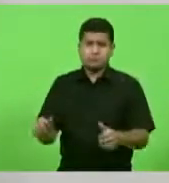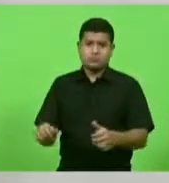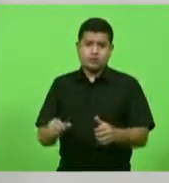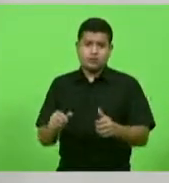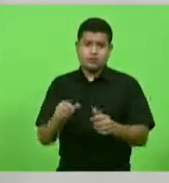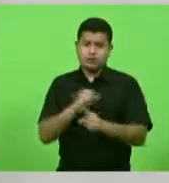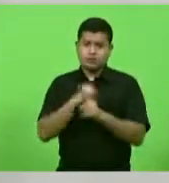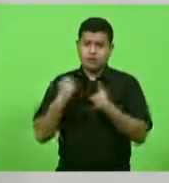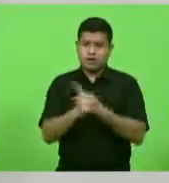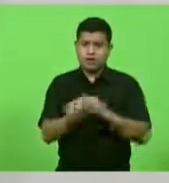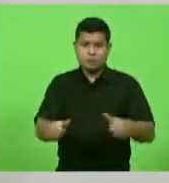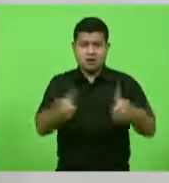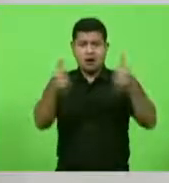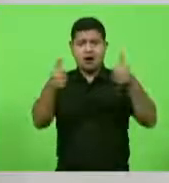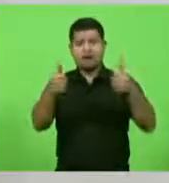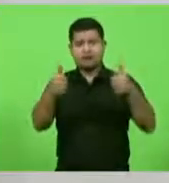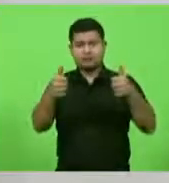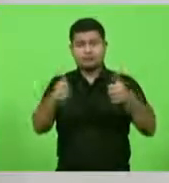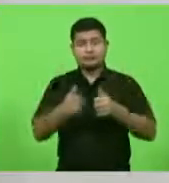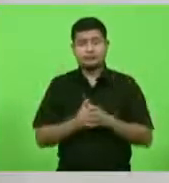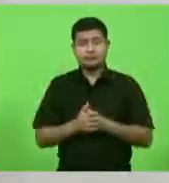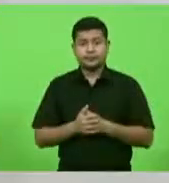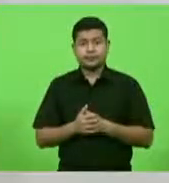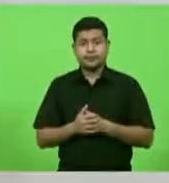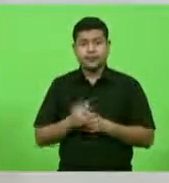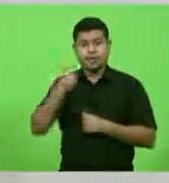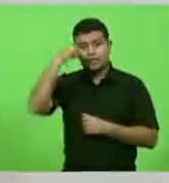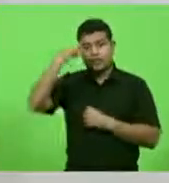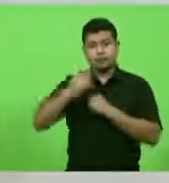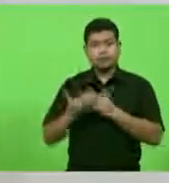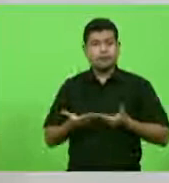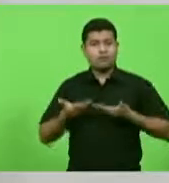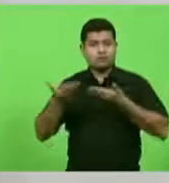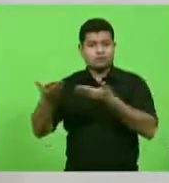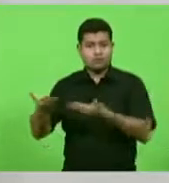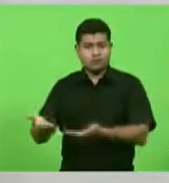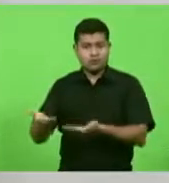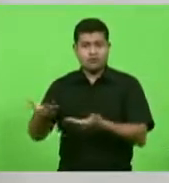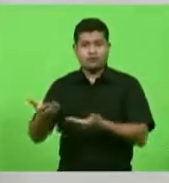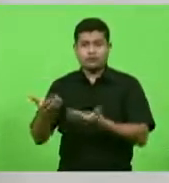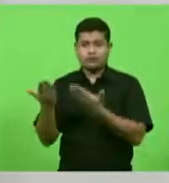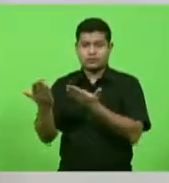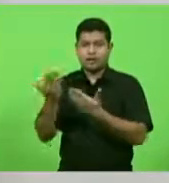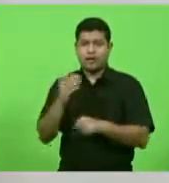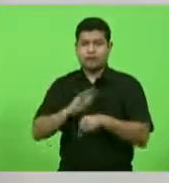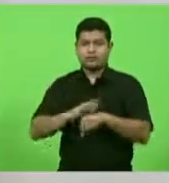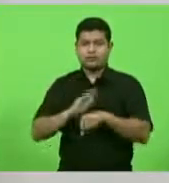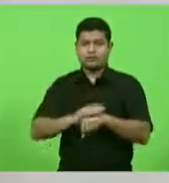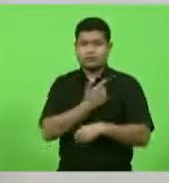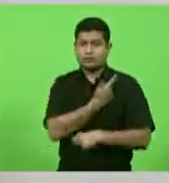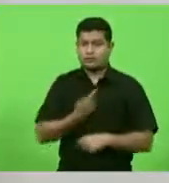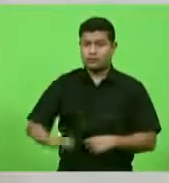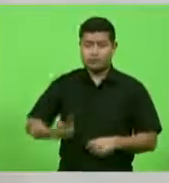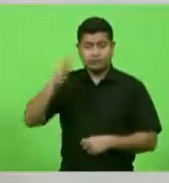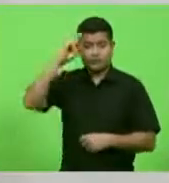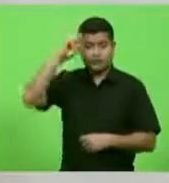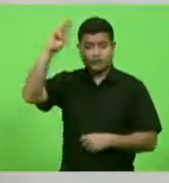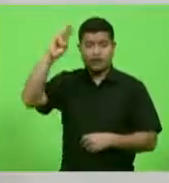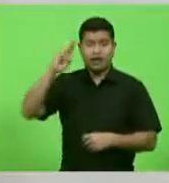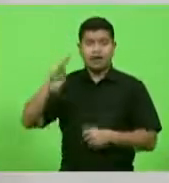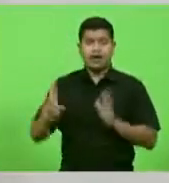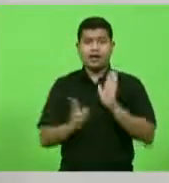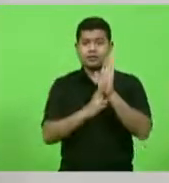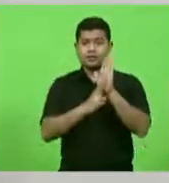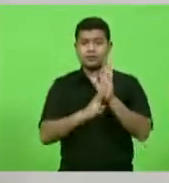sociedade. Quando fui chamado, convidado, pelo governador Carlos Moisés para assumir a